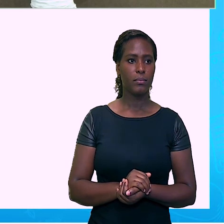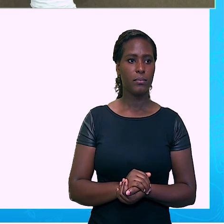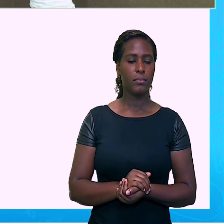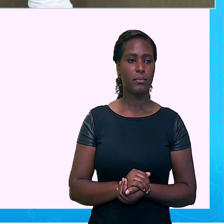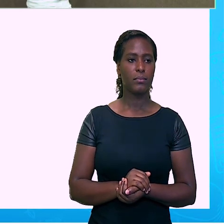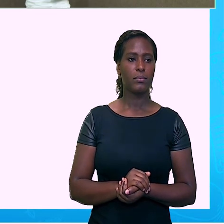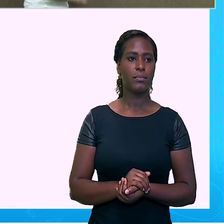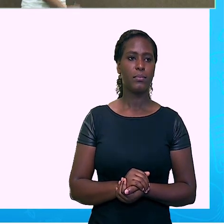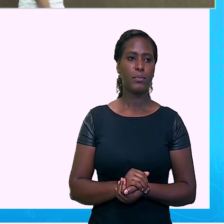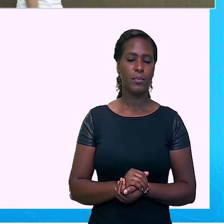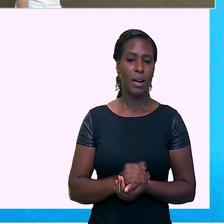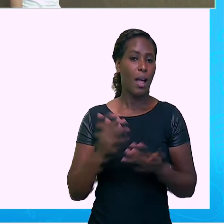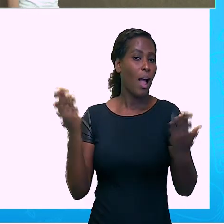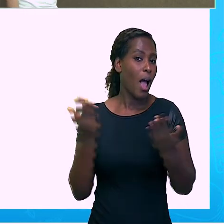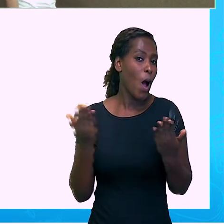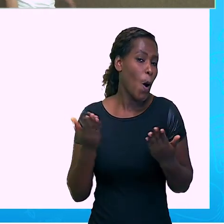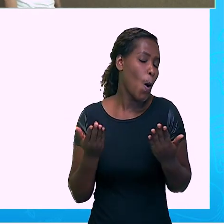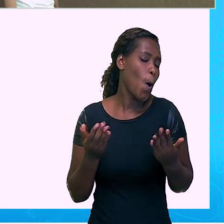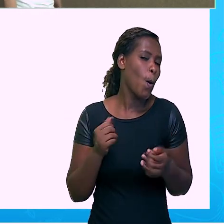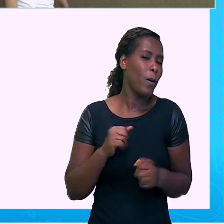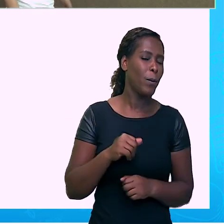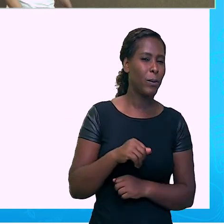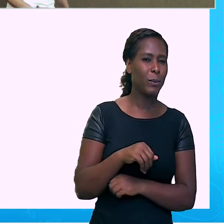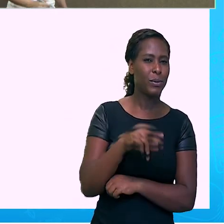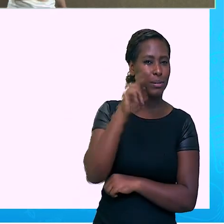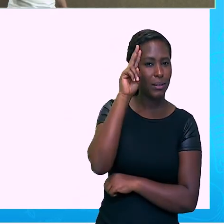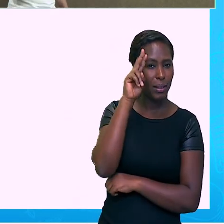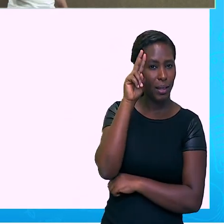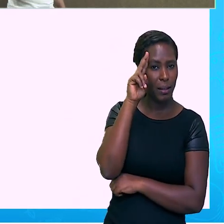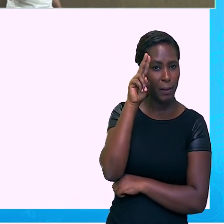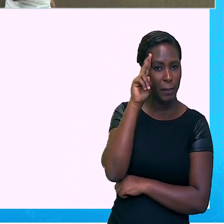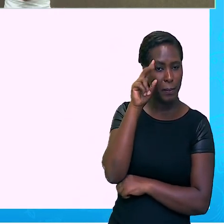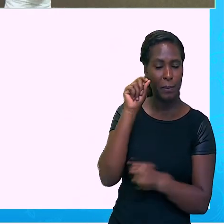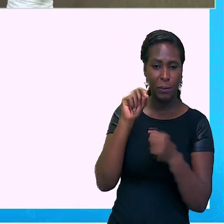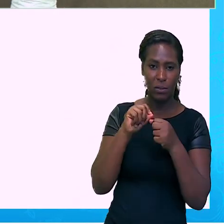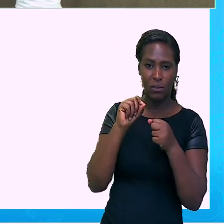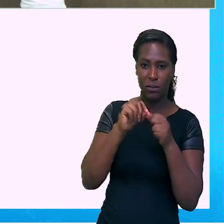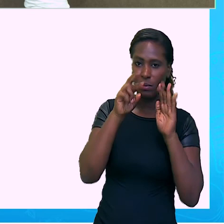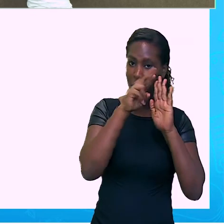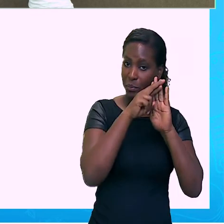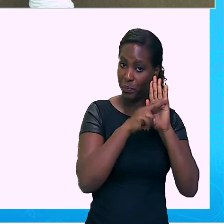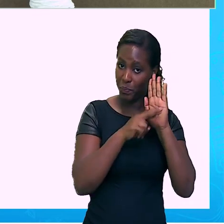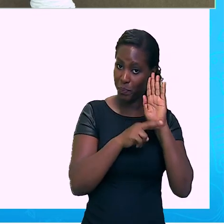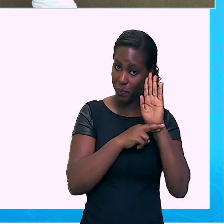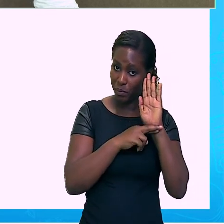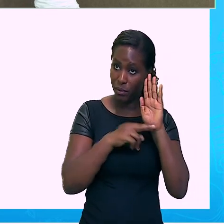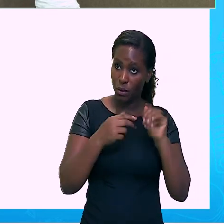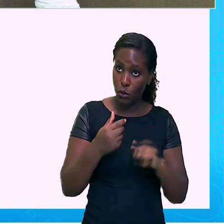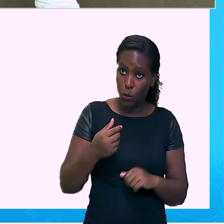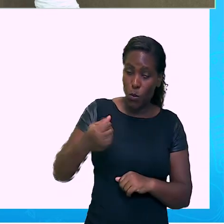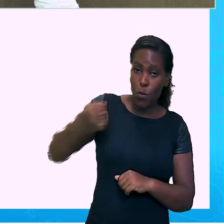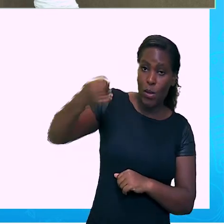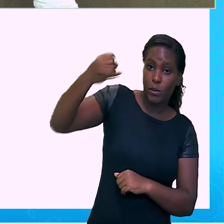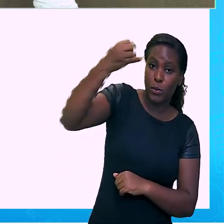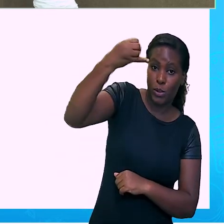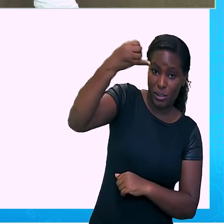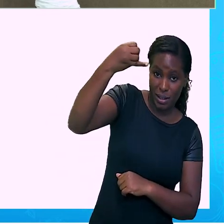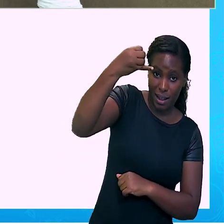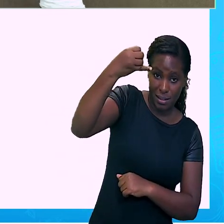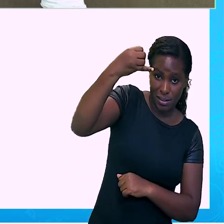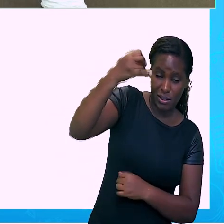Vamos aplicar a regrinha aqui do expoente negativo. Então, 2